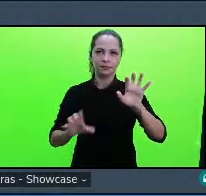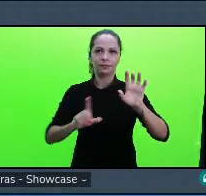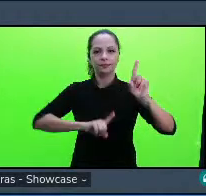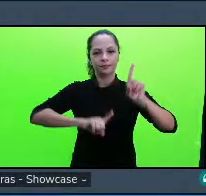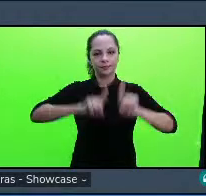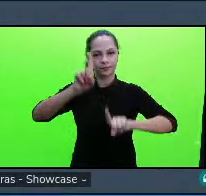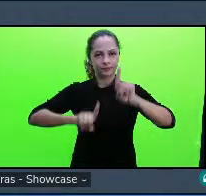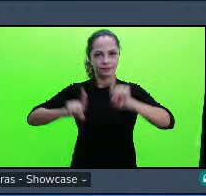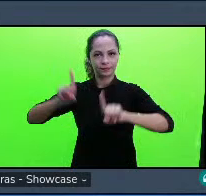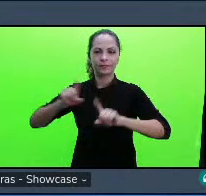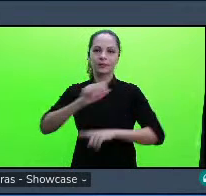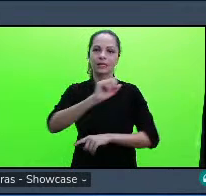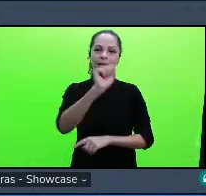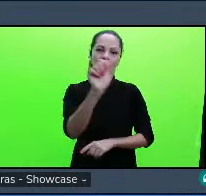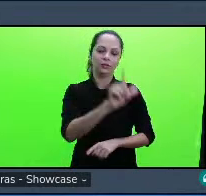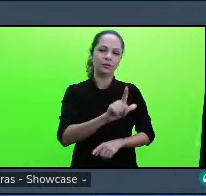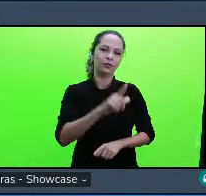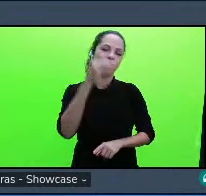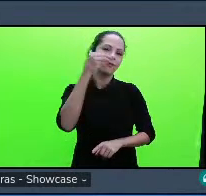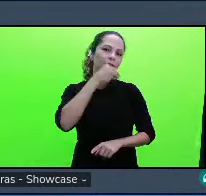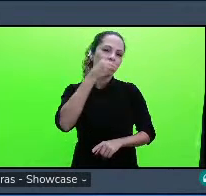azul claro e